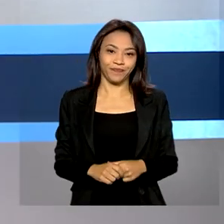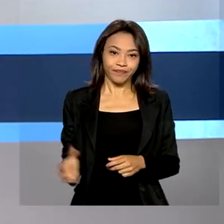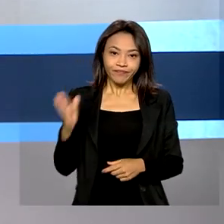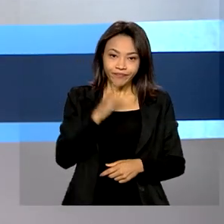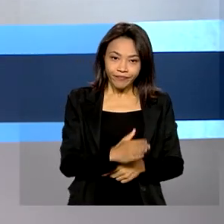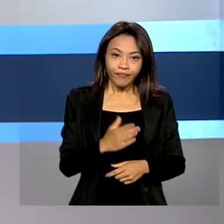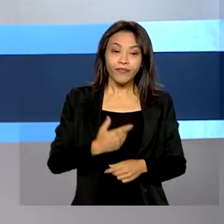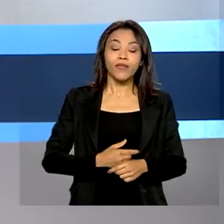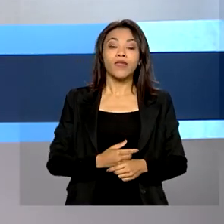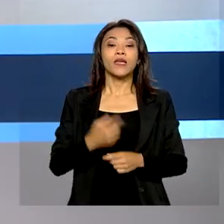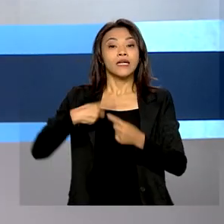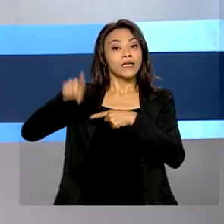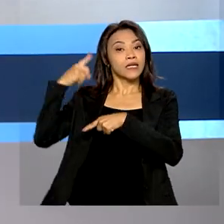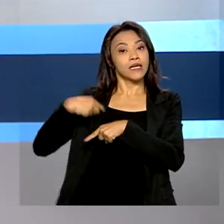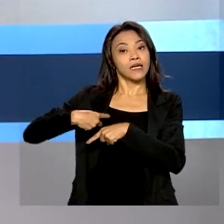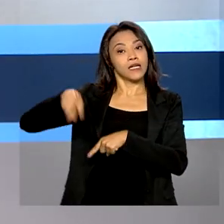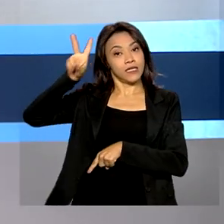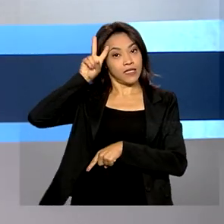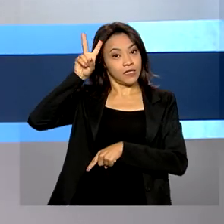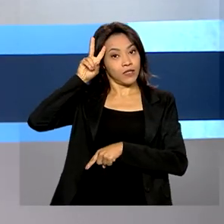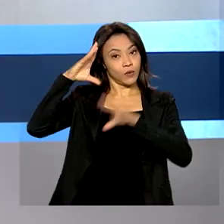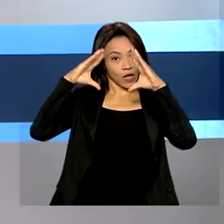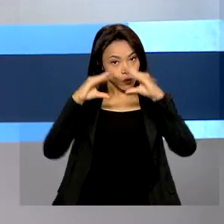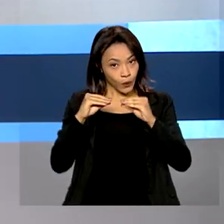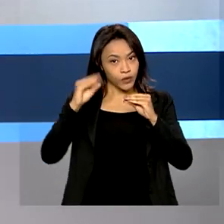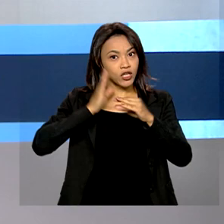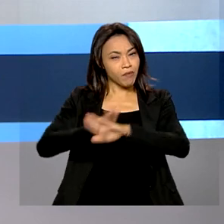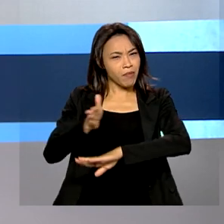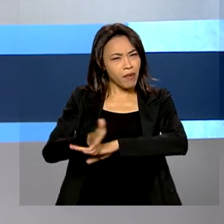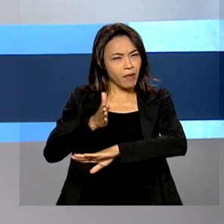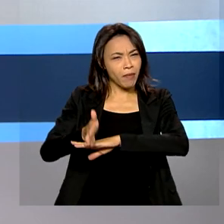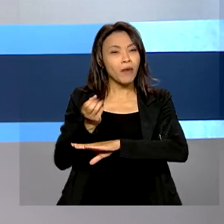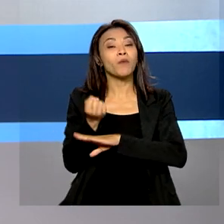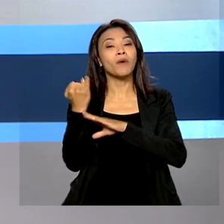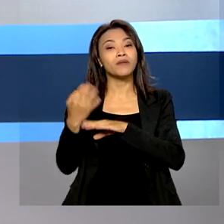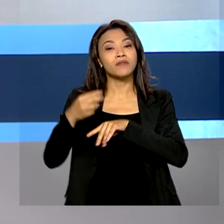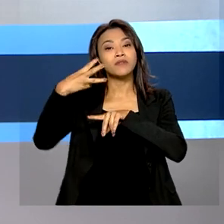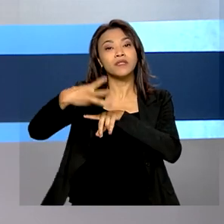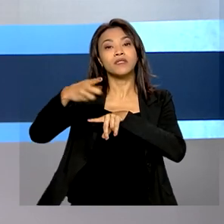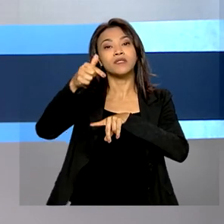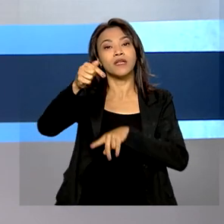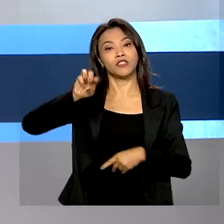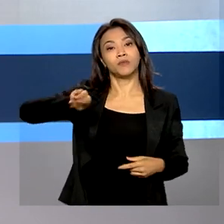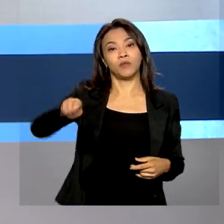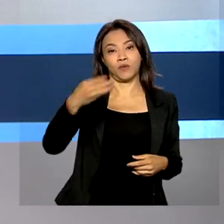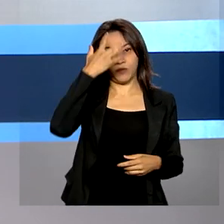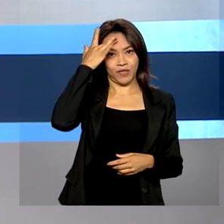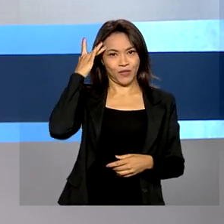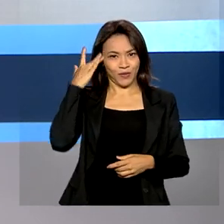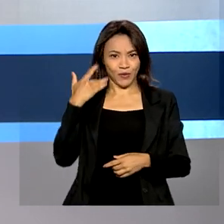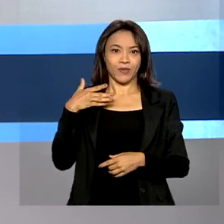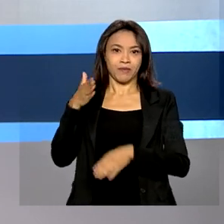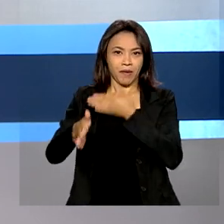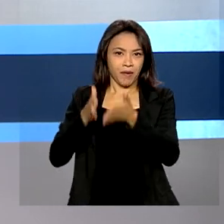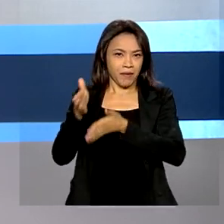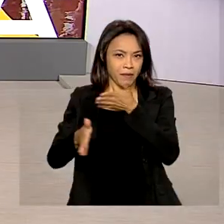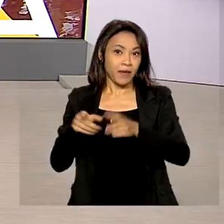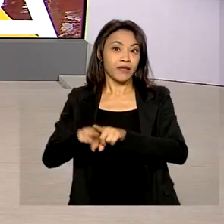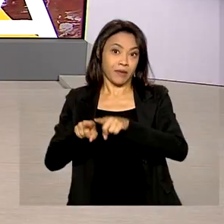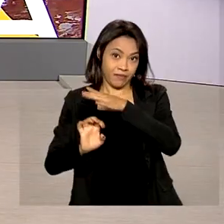começo da noite dessa segunda-feira, o sistema já havia sido acessado por mais de 37 milhões de pessoas e empresas.